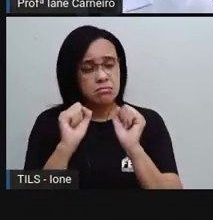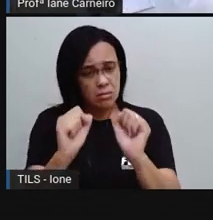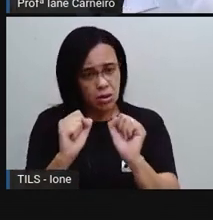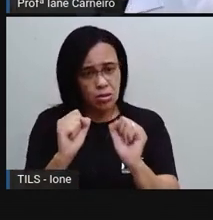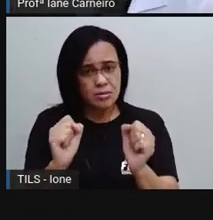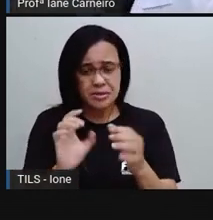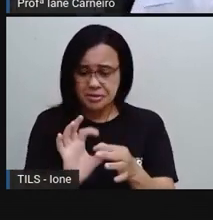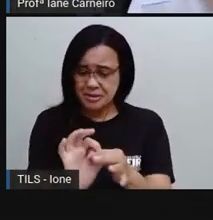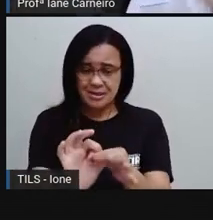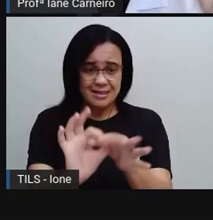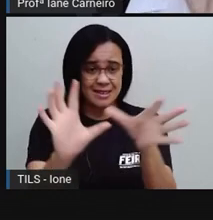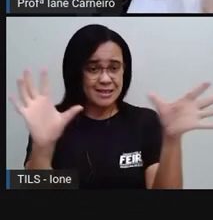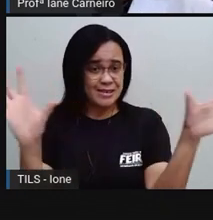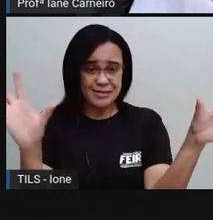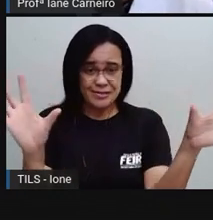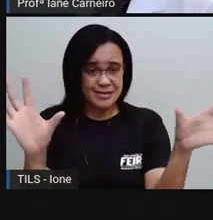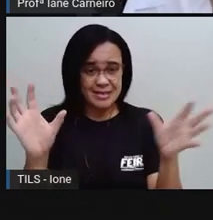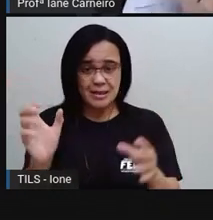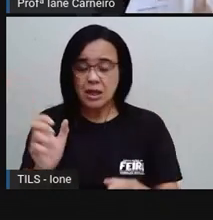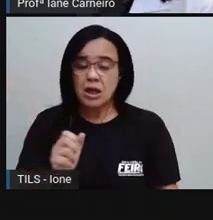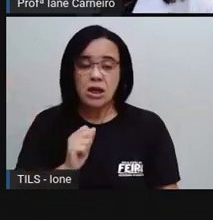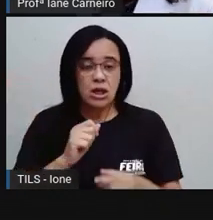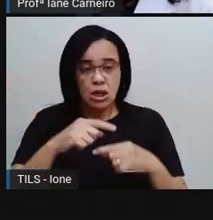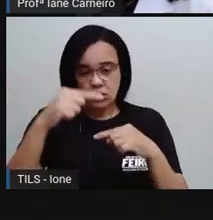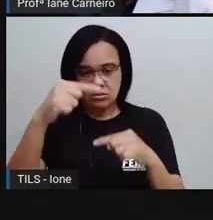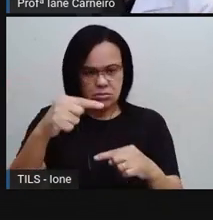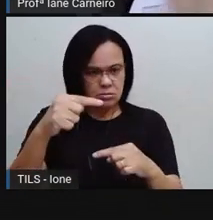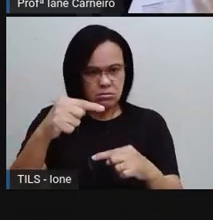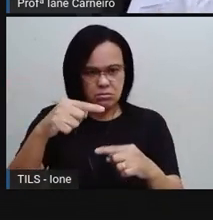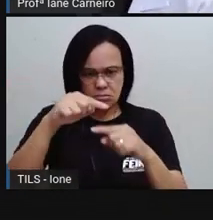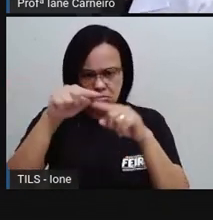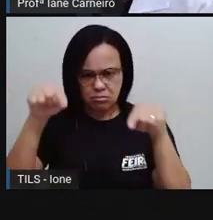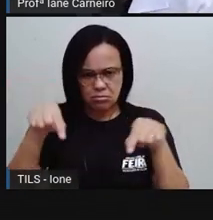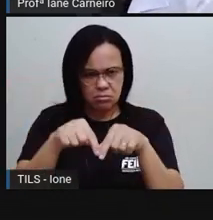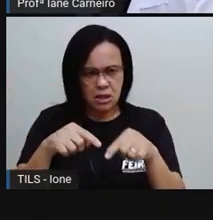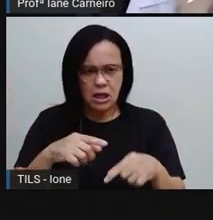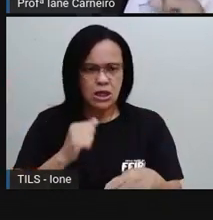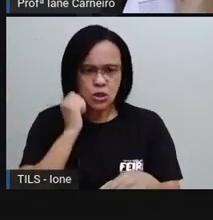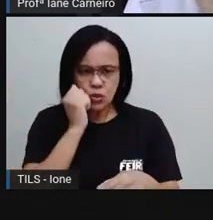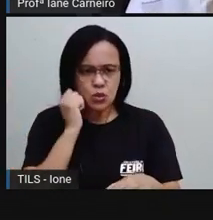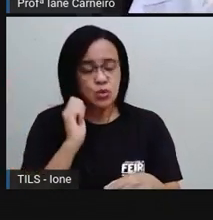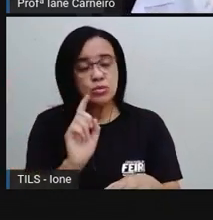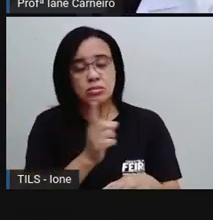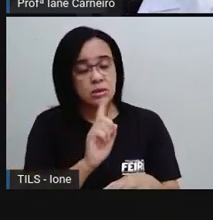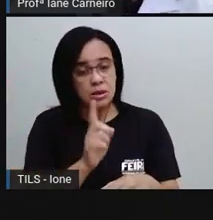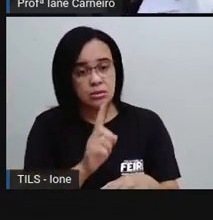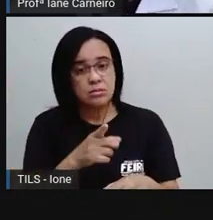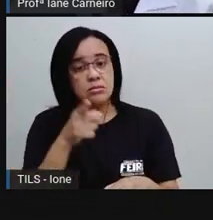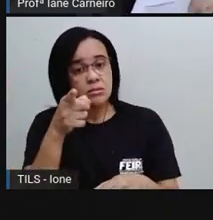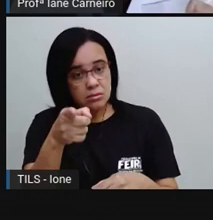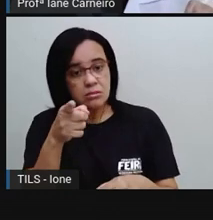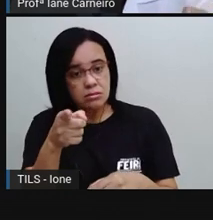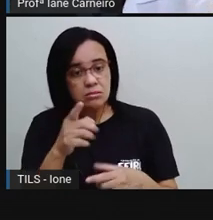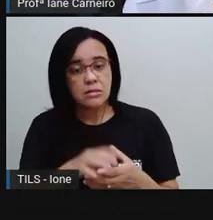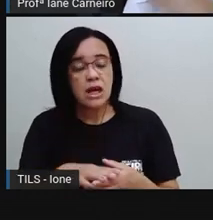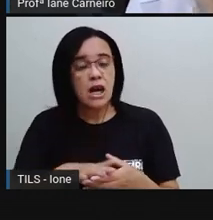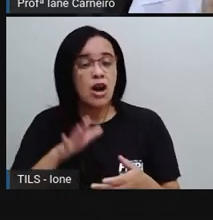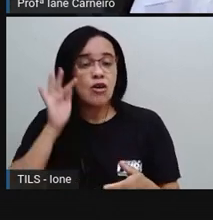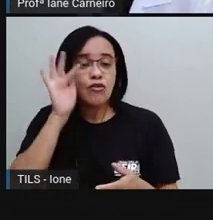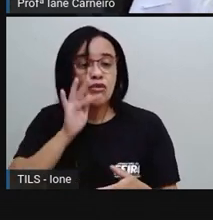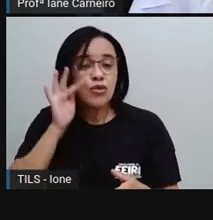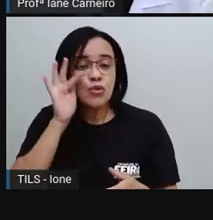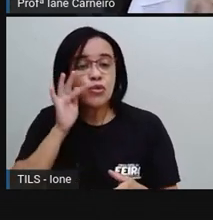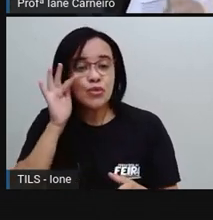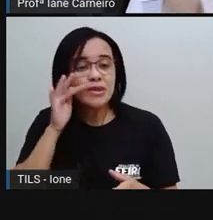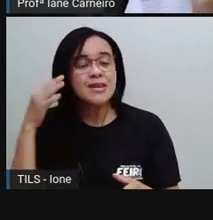fruta. Não é aquele suco de caixinha, não. Que tem água, mas não é saudável, né? Então, beber suquinhos, né? Beber